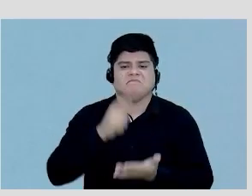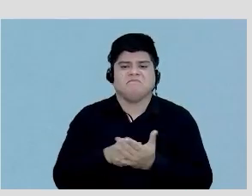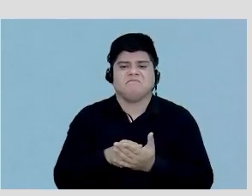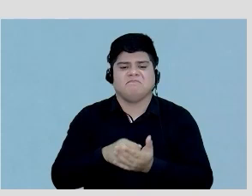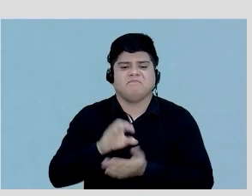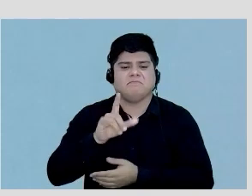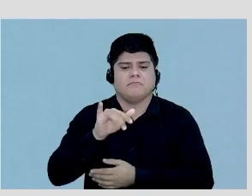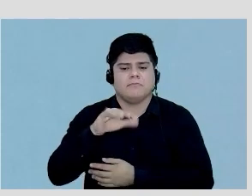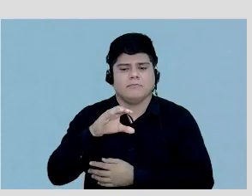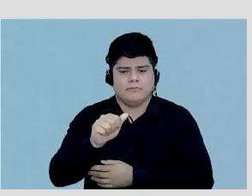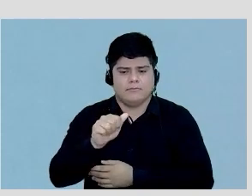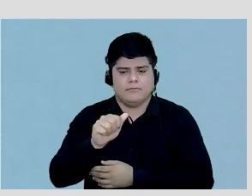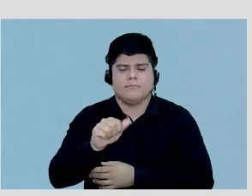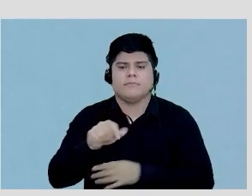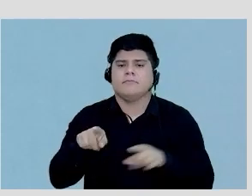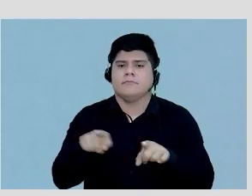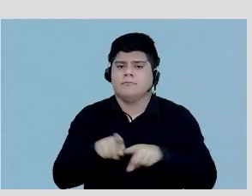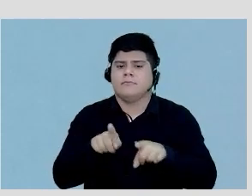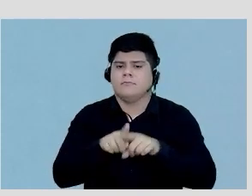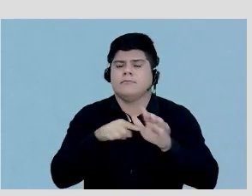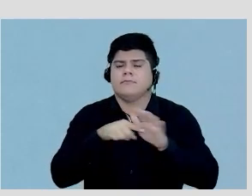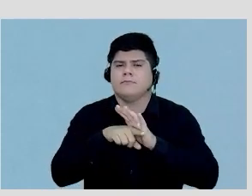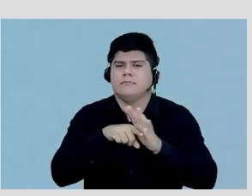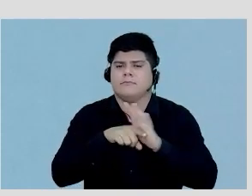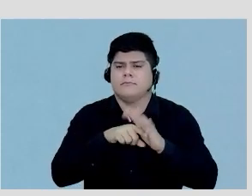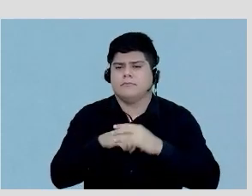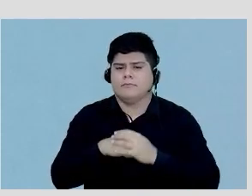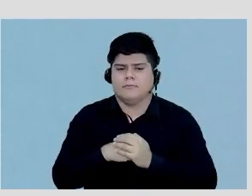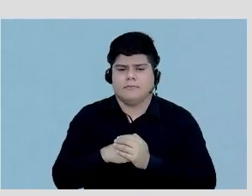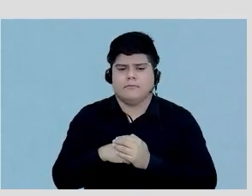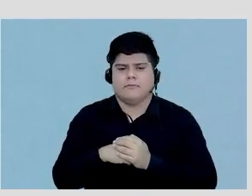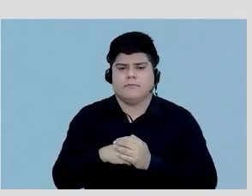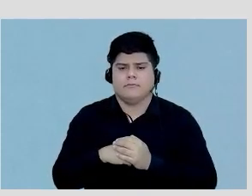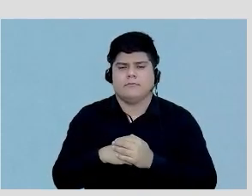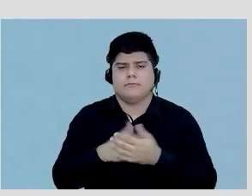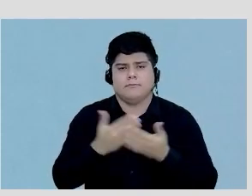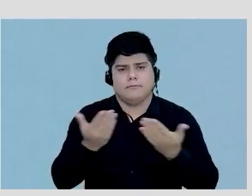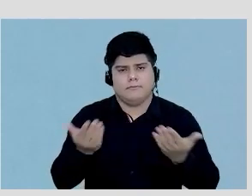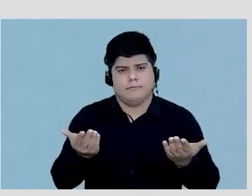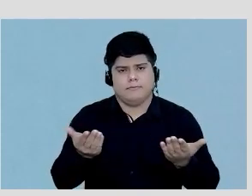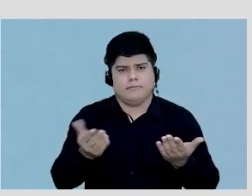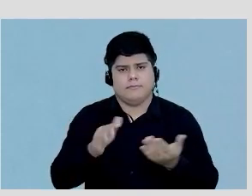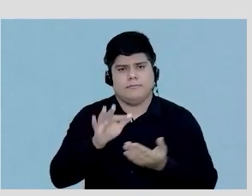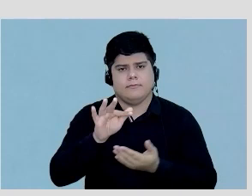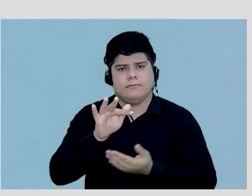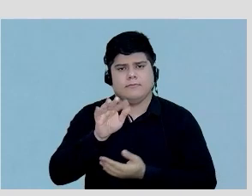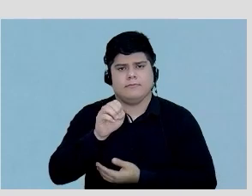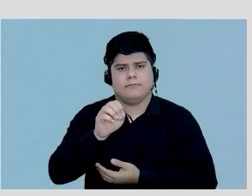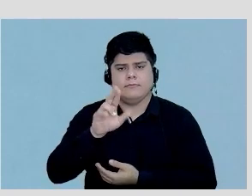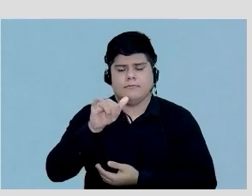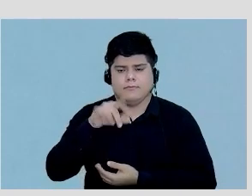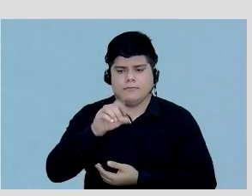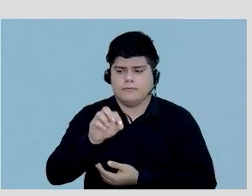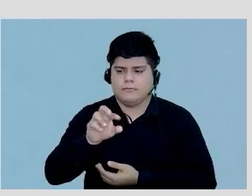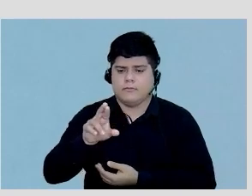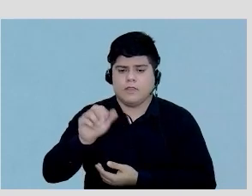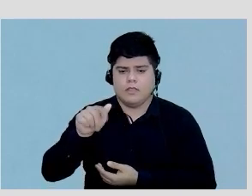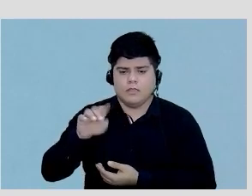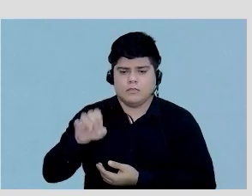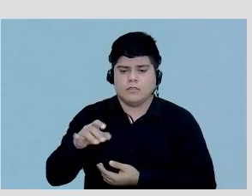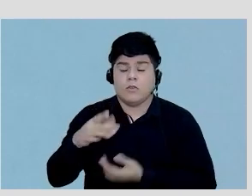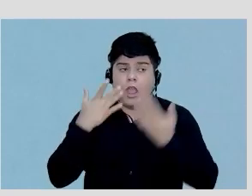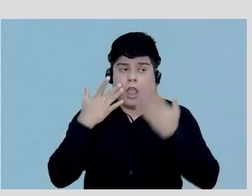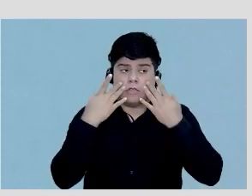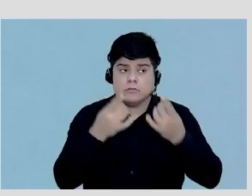clínica há também a investigação então está com o Fernando Rangel Rangel chamou atenção